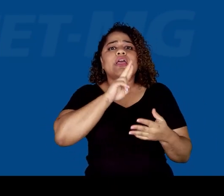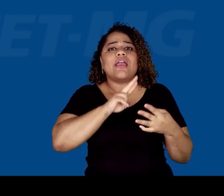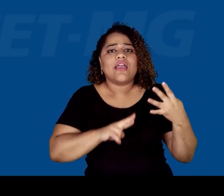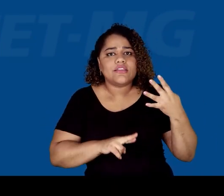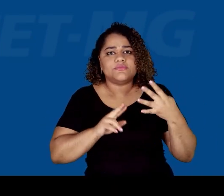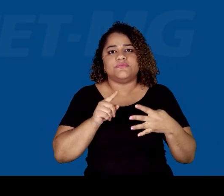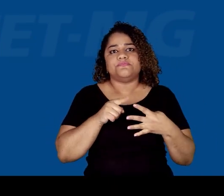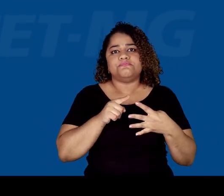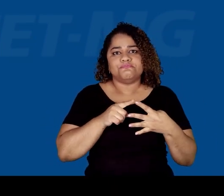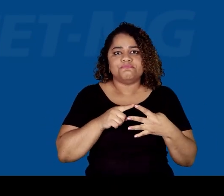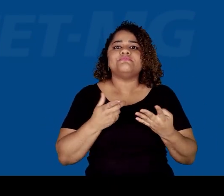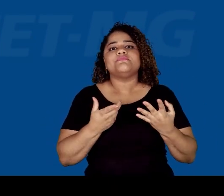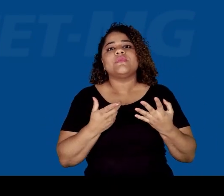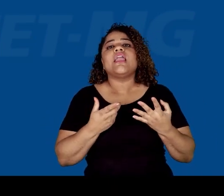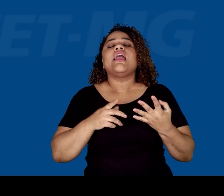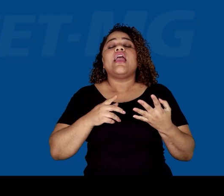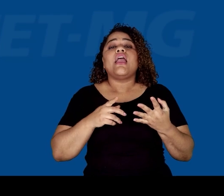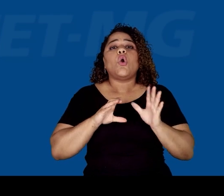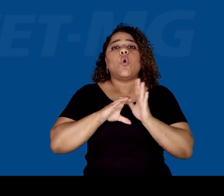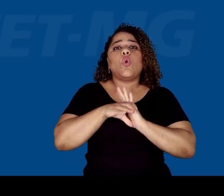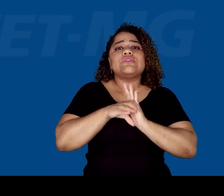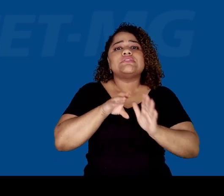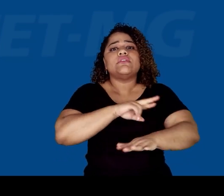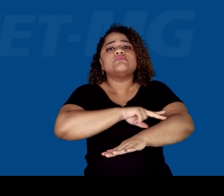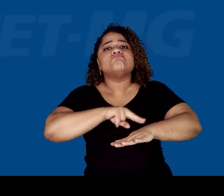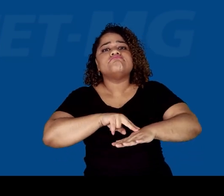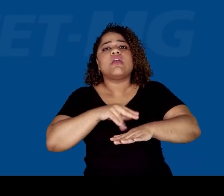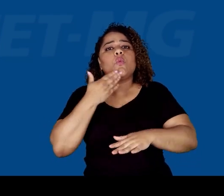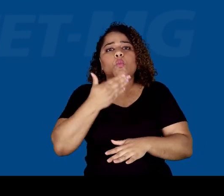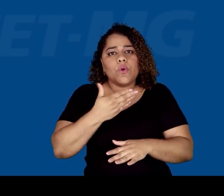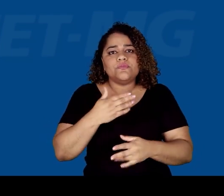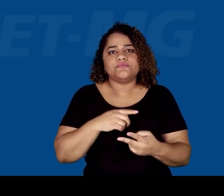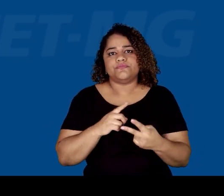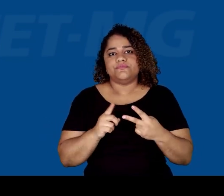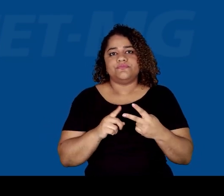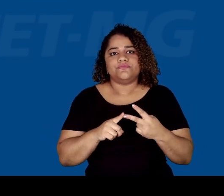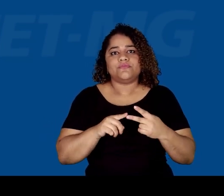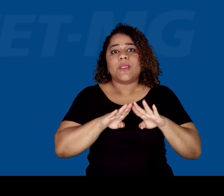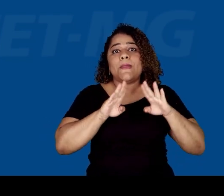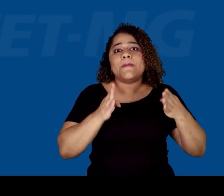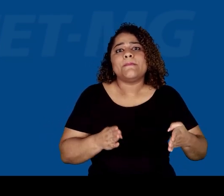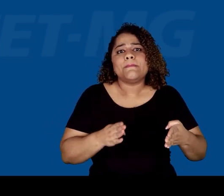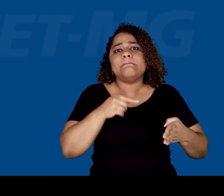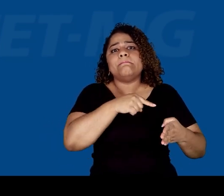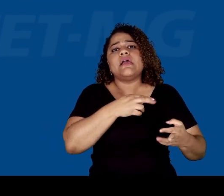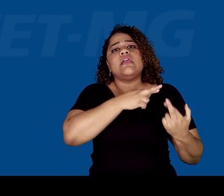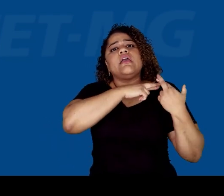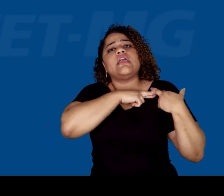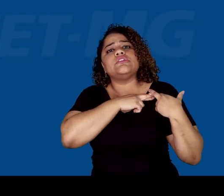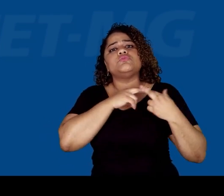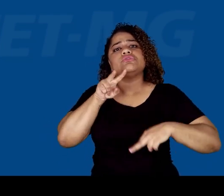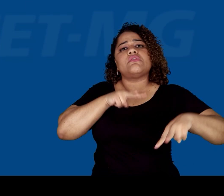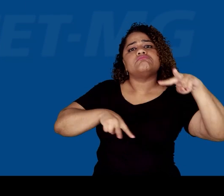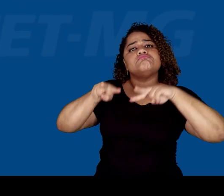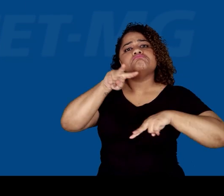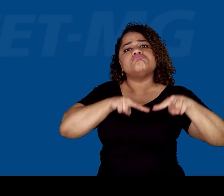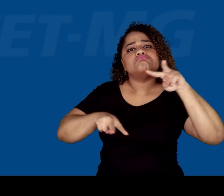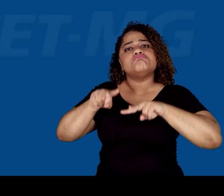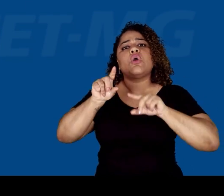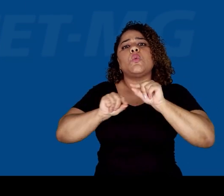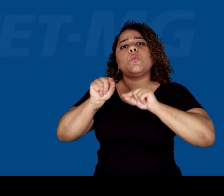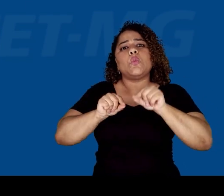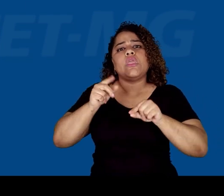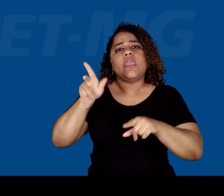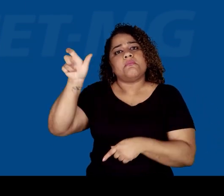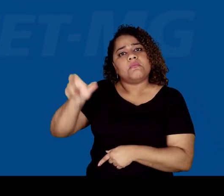compreensão desse processo, responderemos a algumas perguntas. Qual o conceito de raça? Qual o papel desempenhado